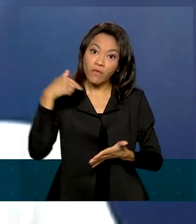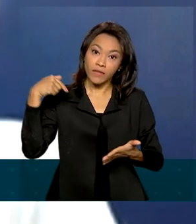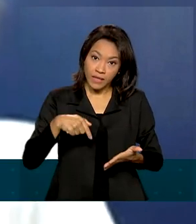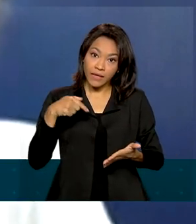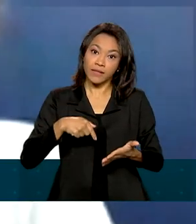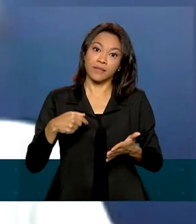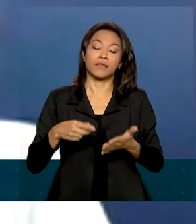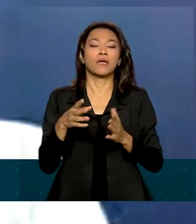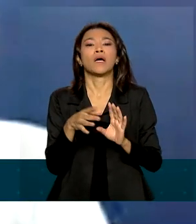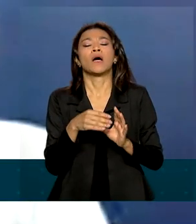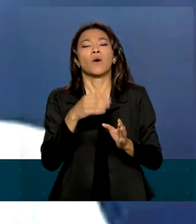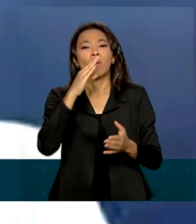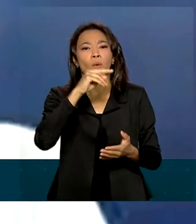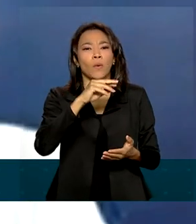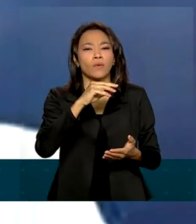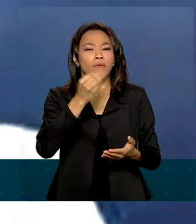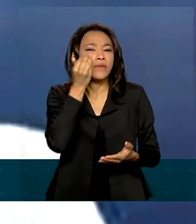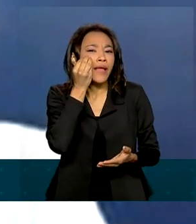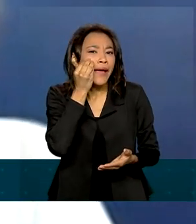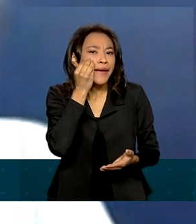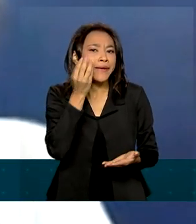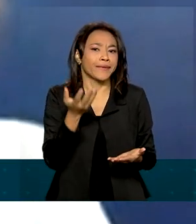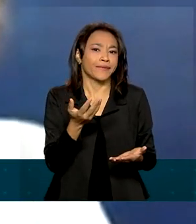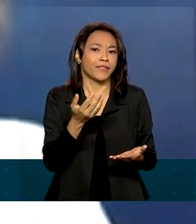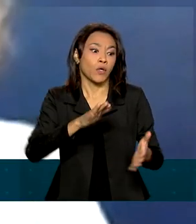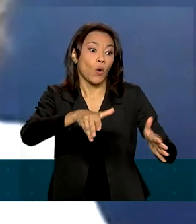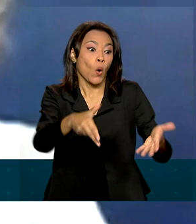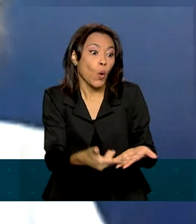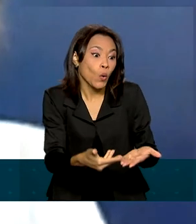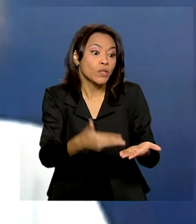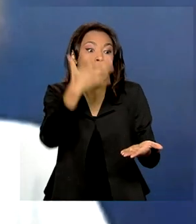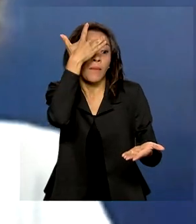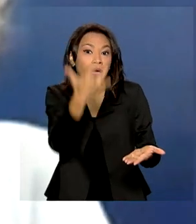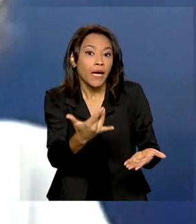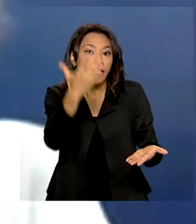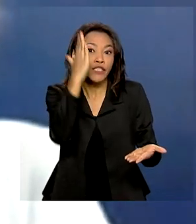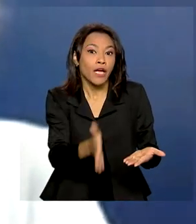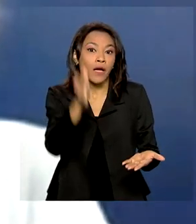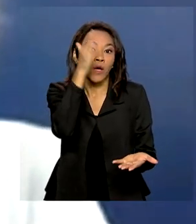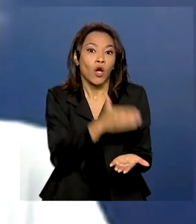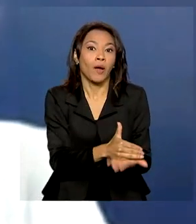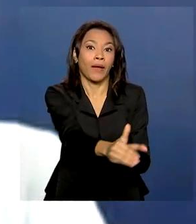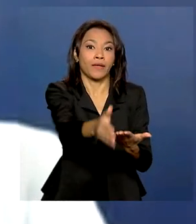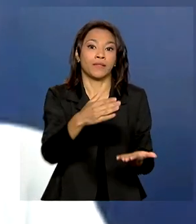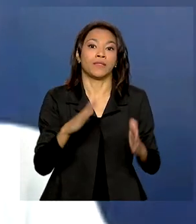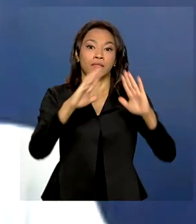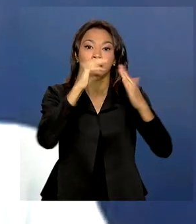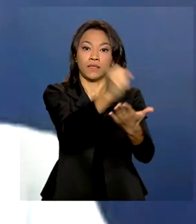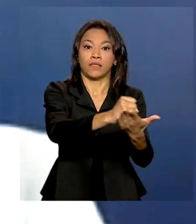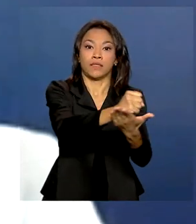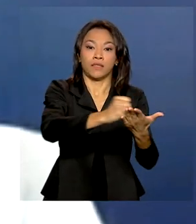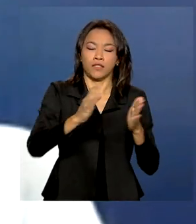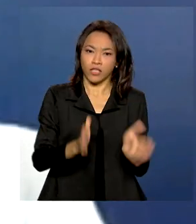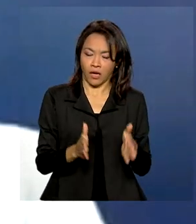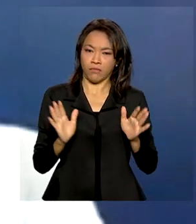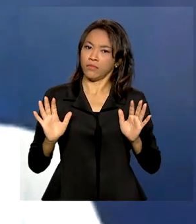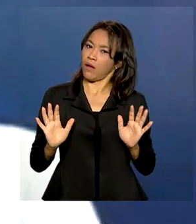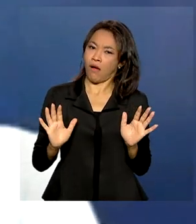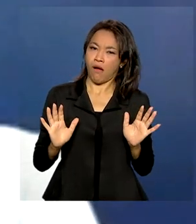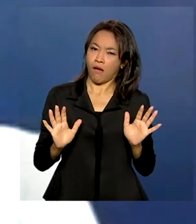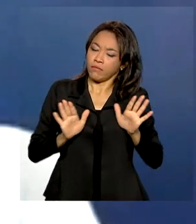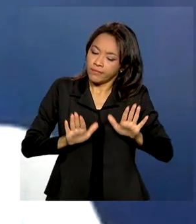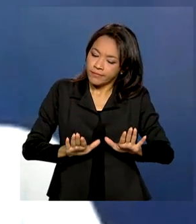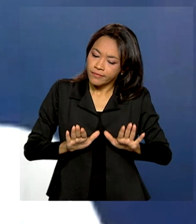autoteste vai estar disponível hoje ou amanhã em um estabelecimento autorizado a sua comercialização. É